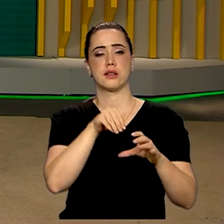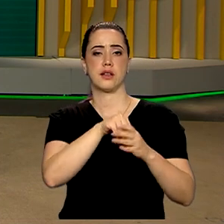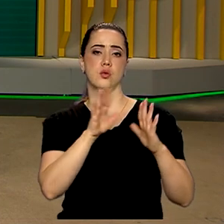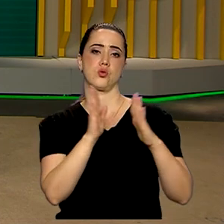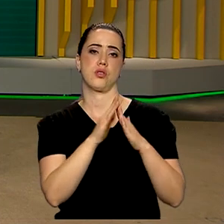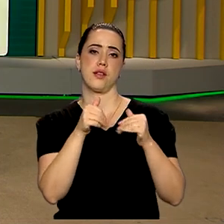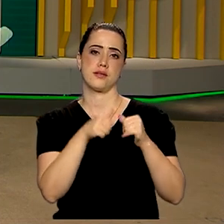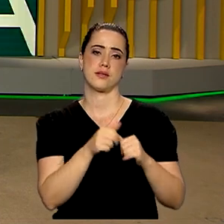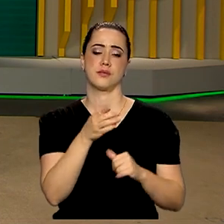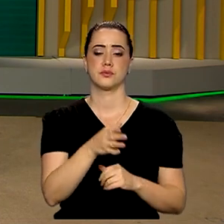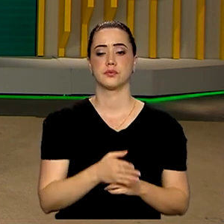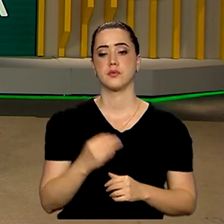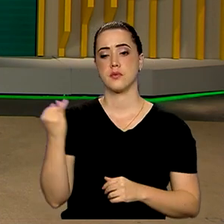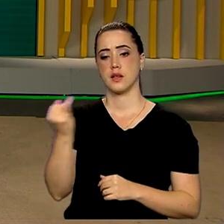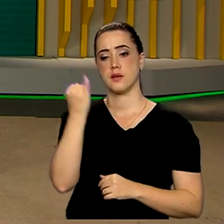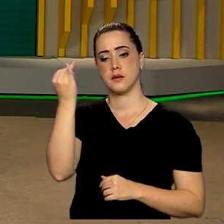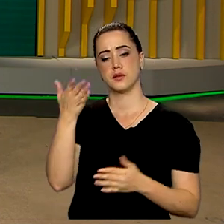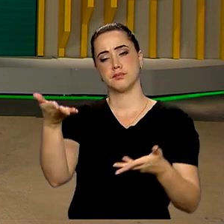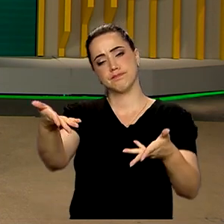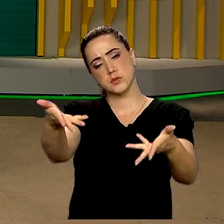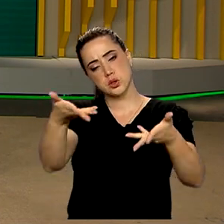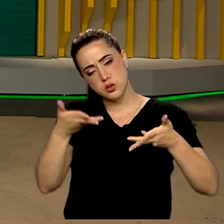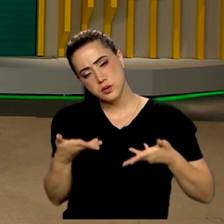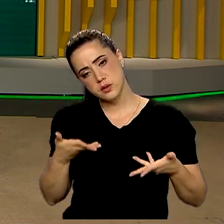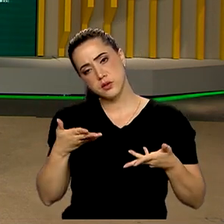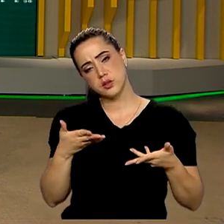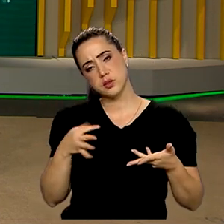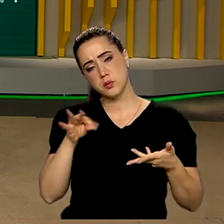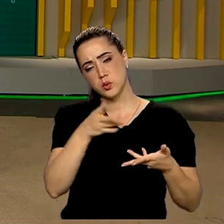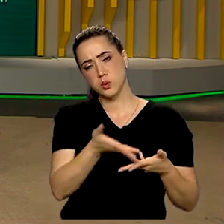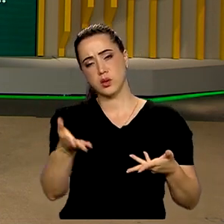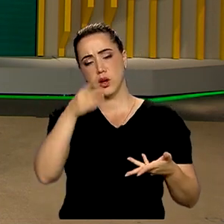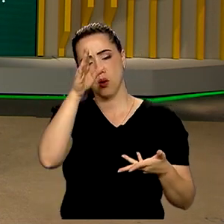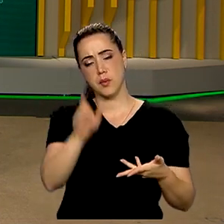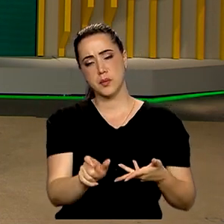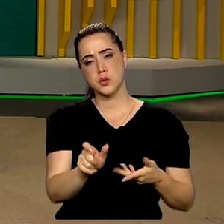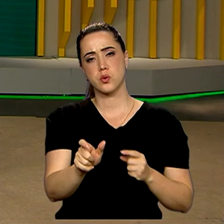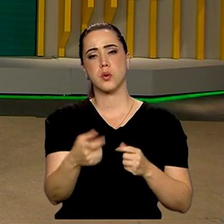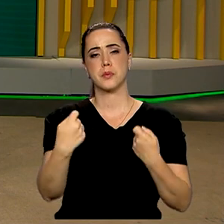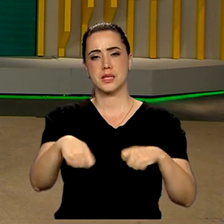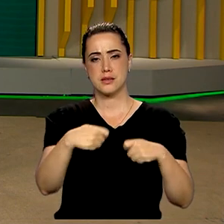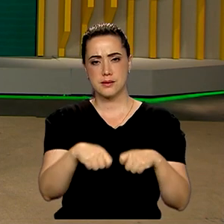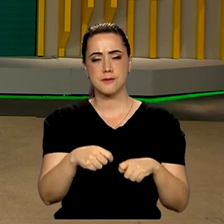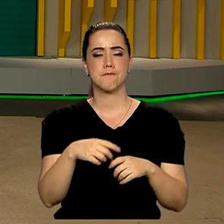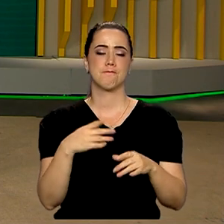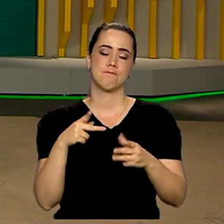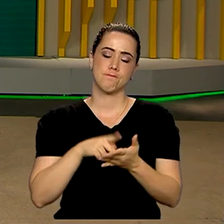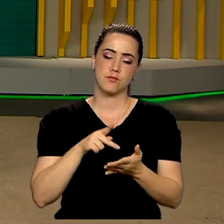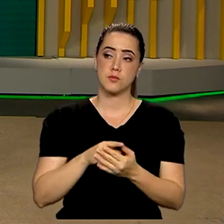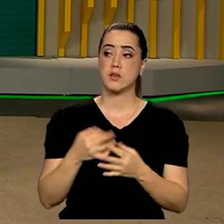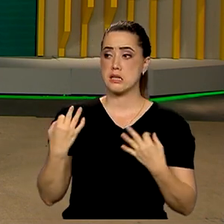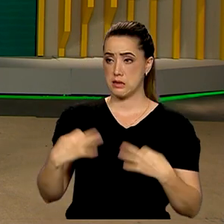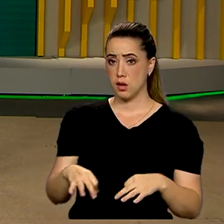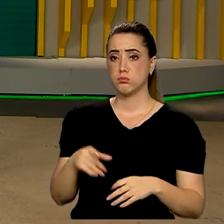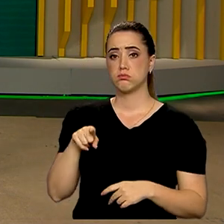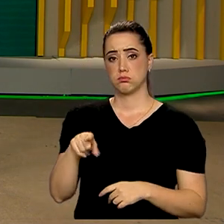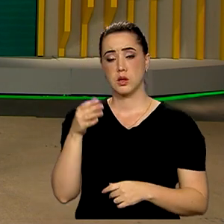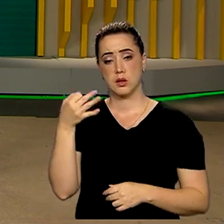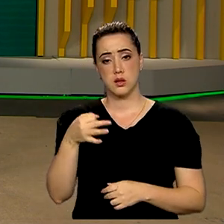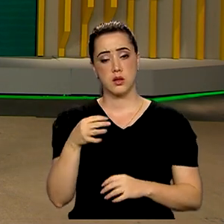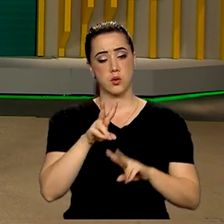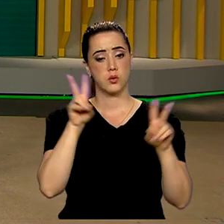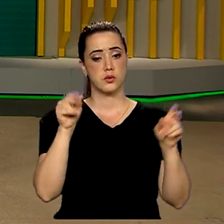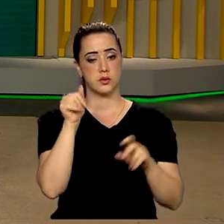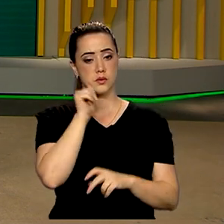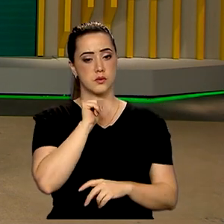E muito importante esse acolhimento integral à mulher quando ela mais precisa, né Roberto? Com certeza, né? E falando em mulheres,